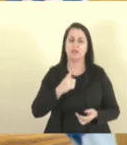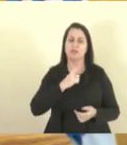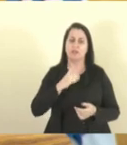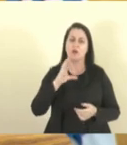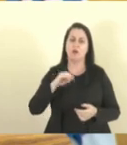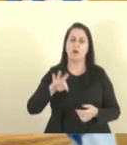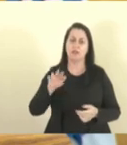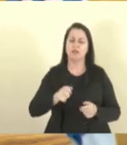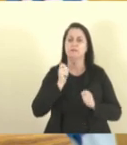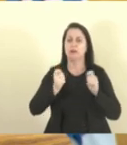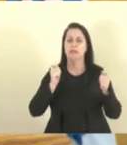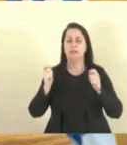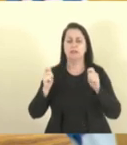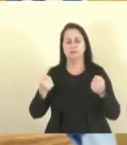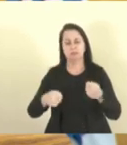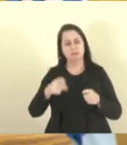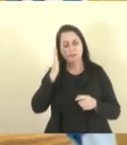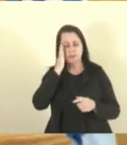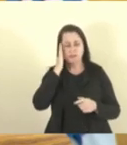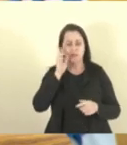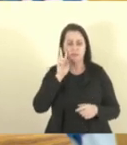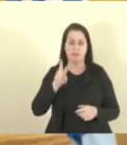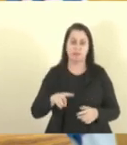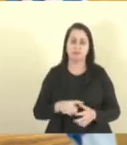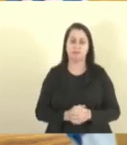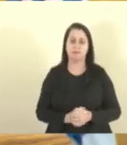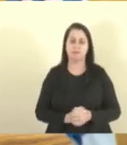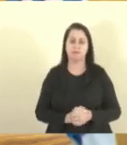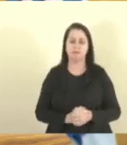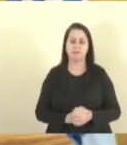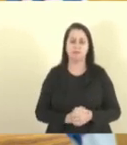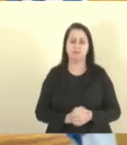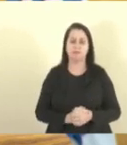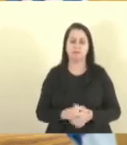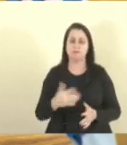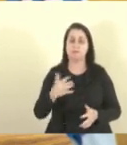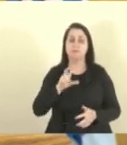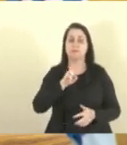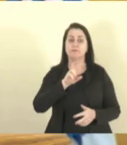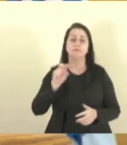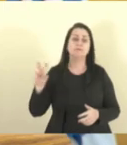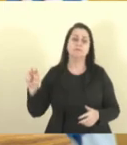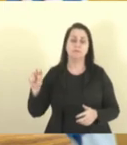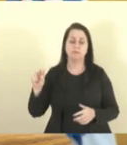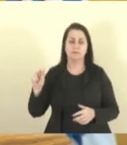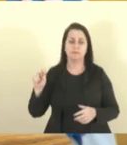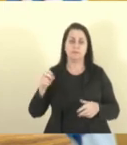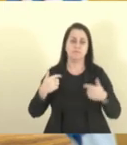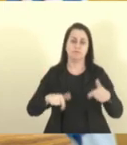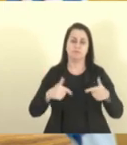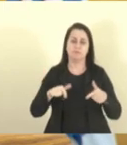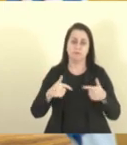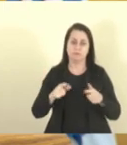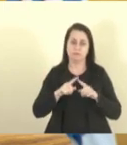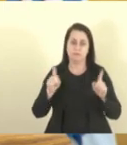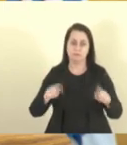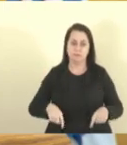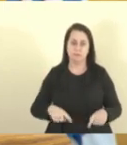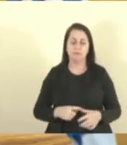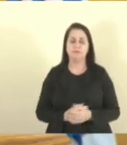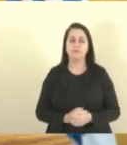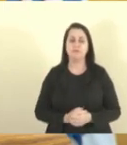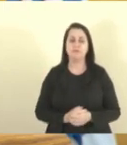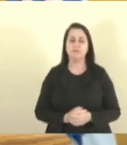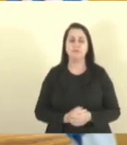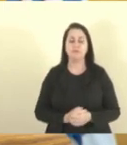pagar, tem que ser visto, são 500, aproximadamente 500 efetivos, e mil e um